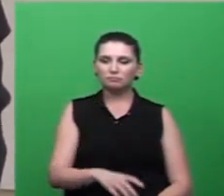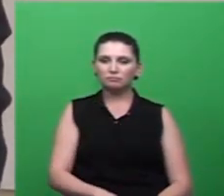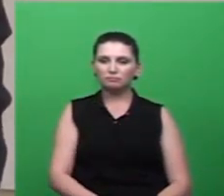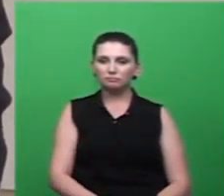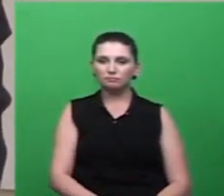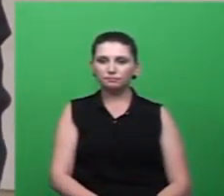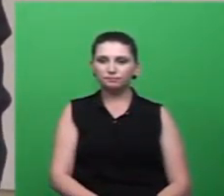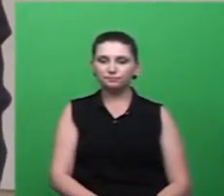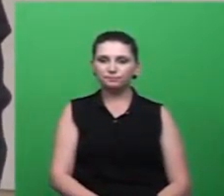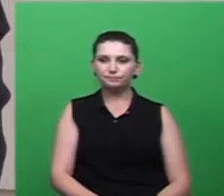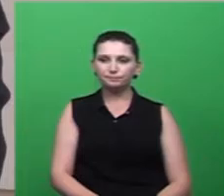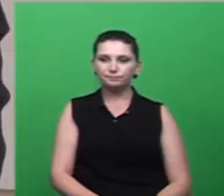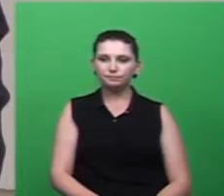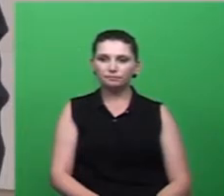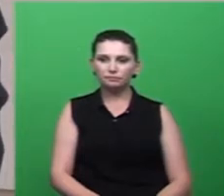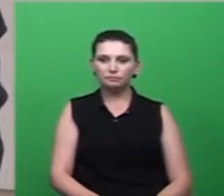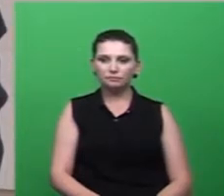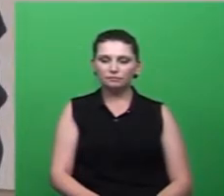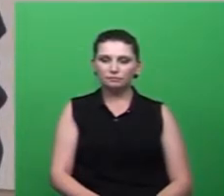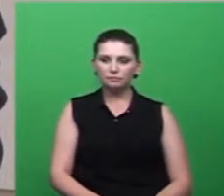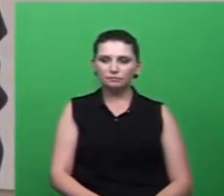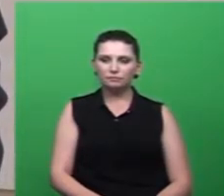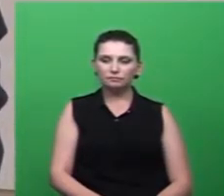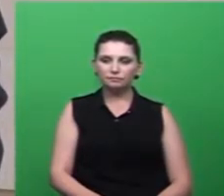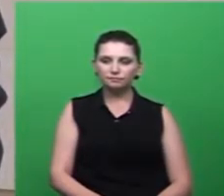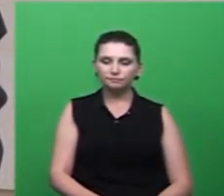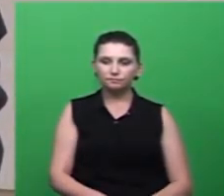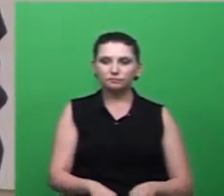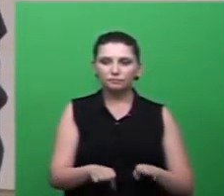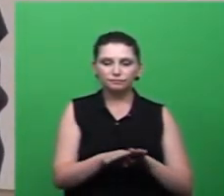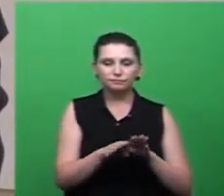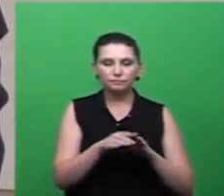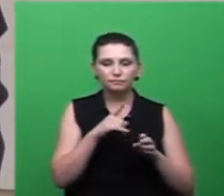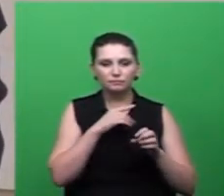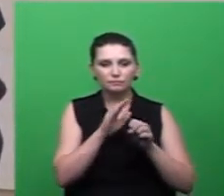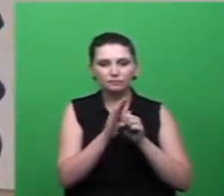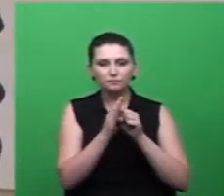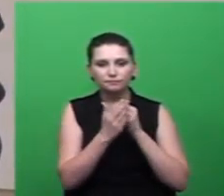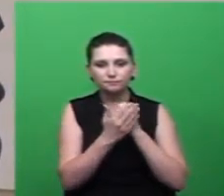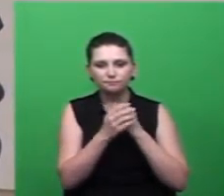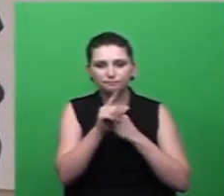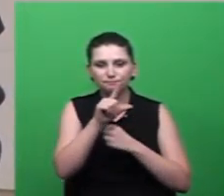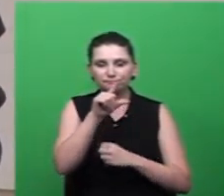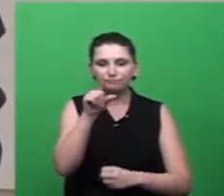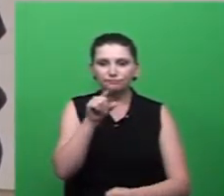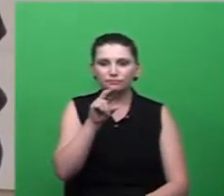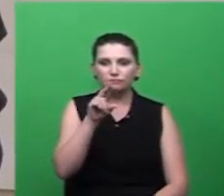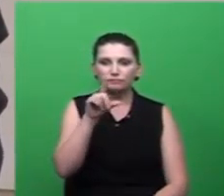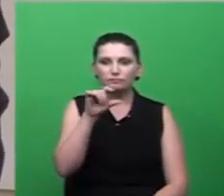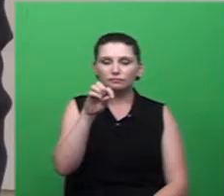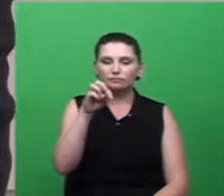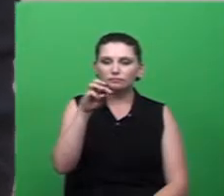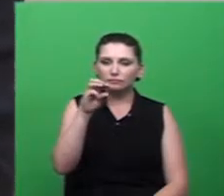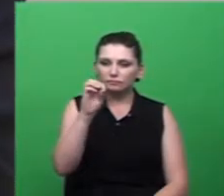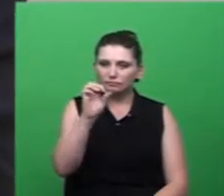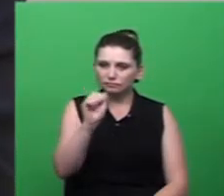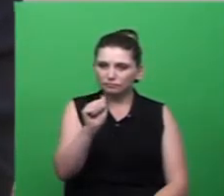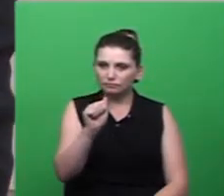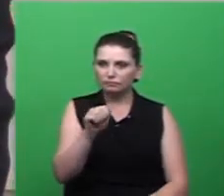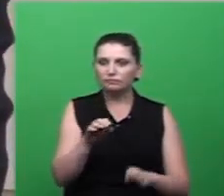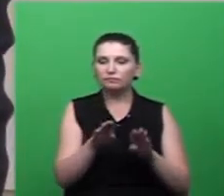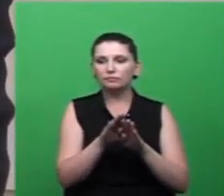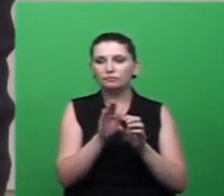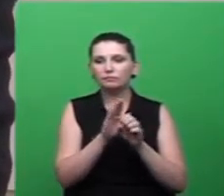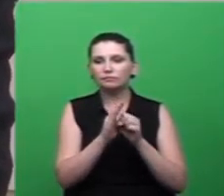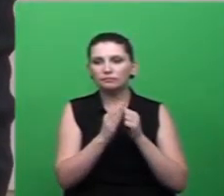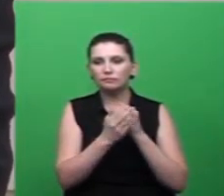descargos de materiais nós temos ali na Vila Azulema um problema sério nós temos no bairro São Francisco nós até temos um